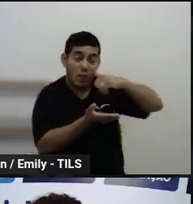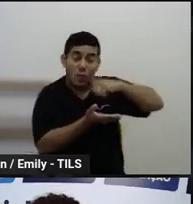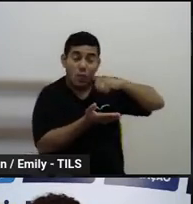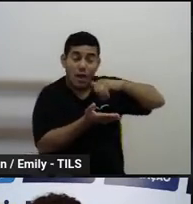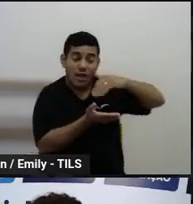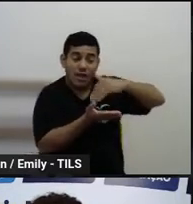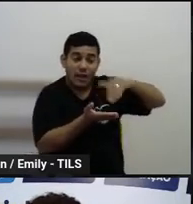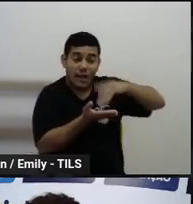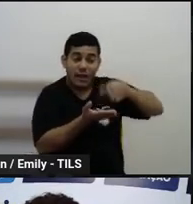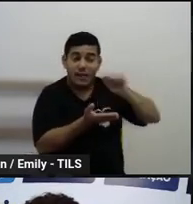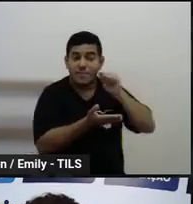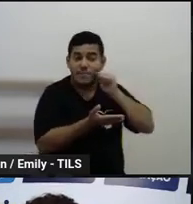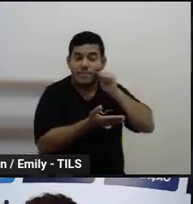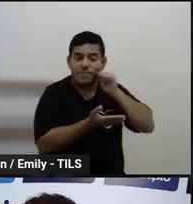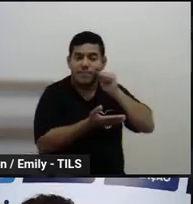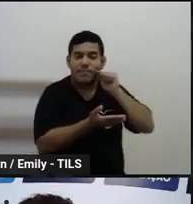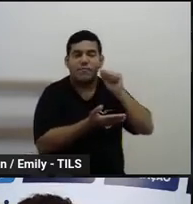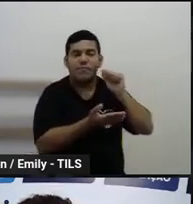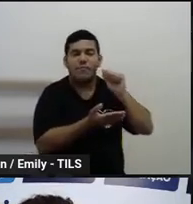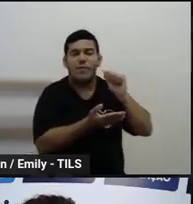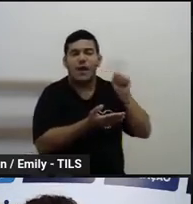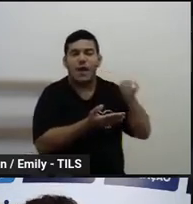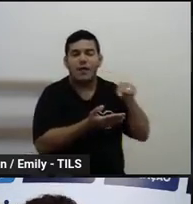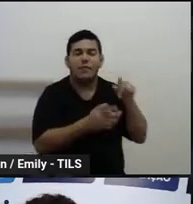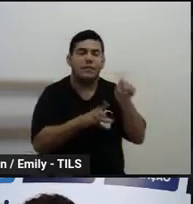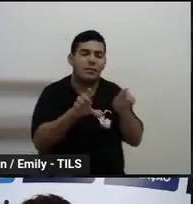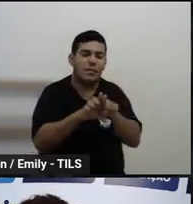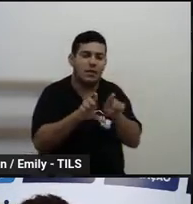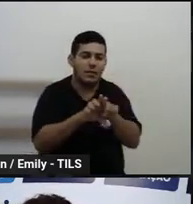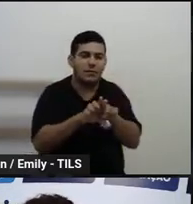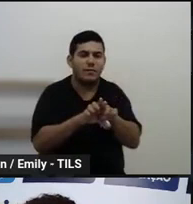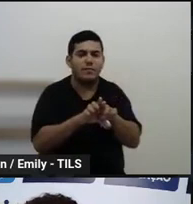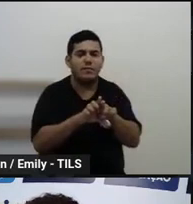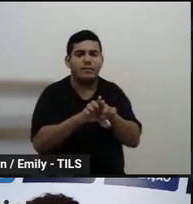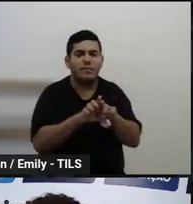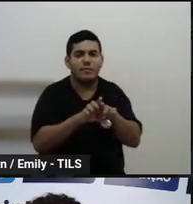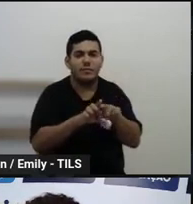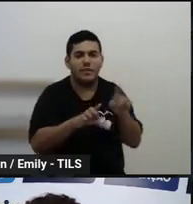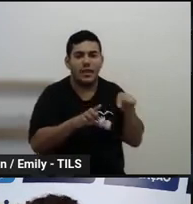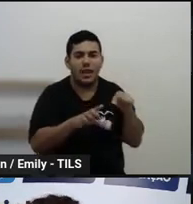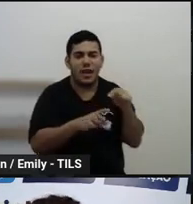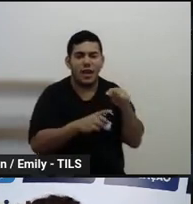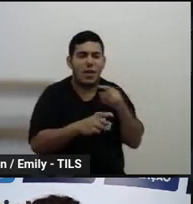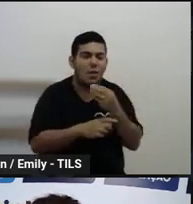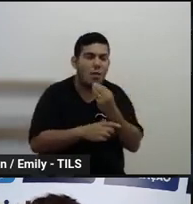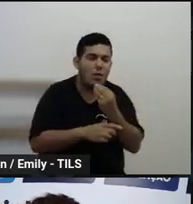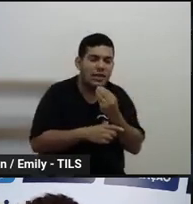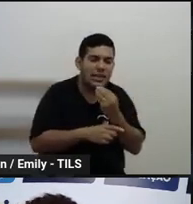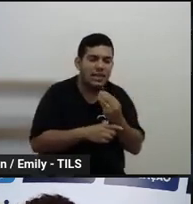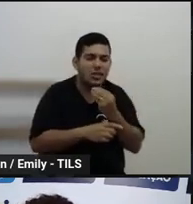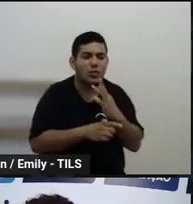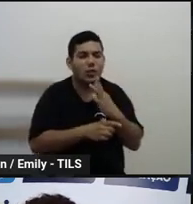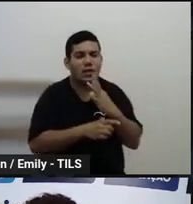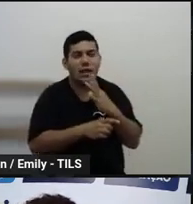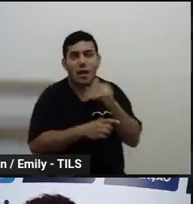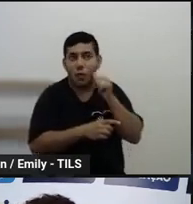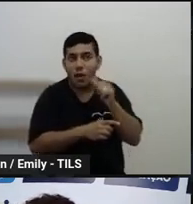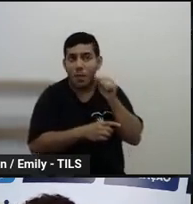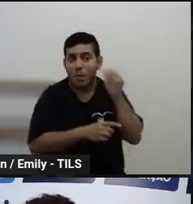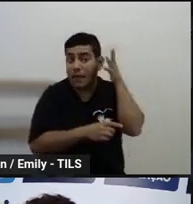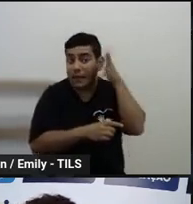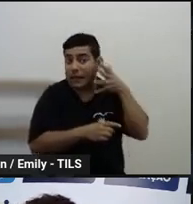o programa, hoje tivemos a oportunidade de conhecer também com a palestrante que estava lá presente,